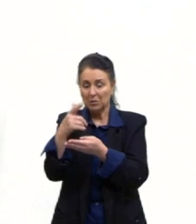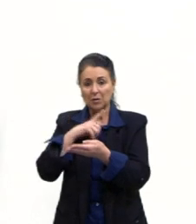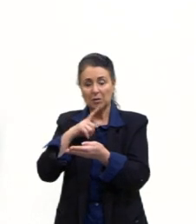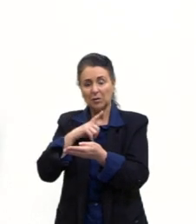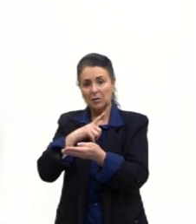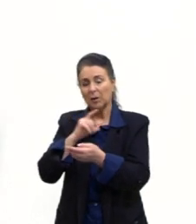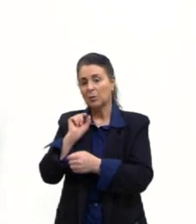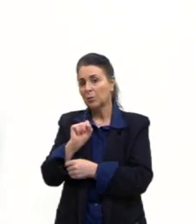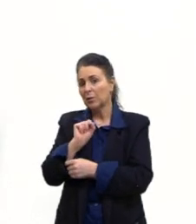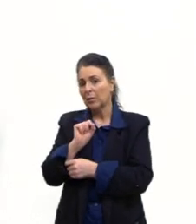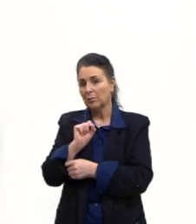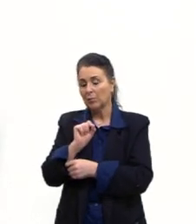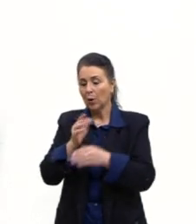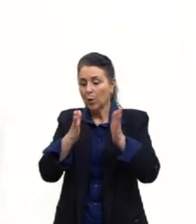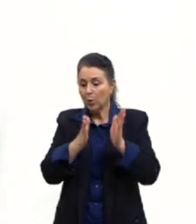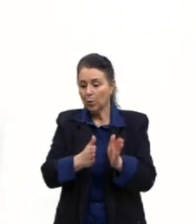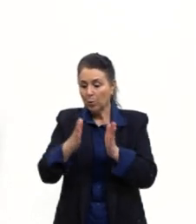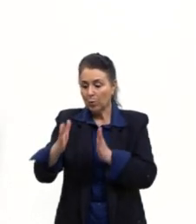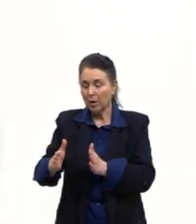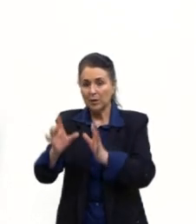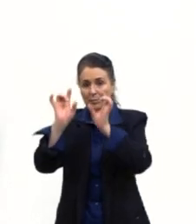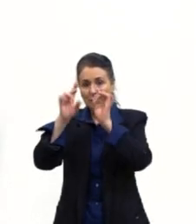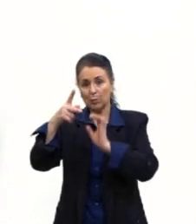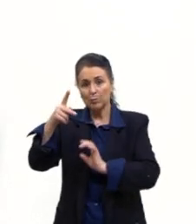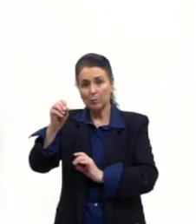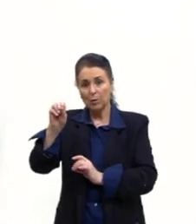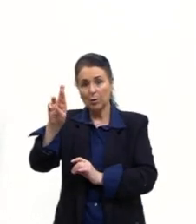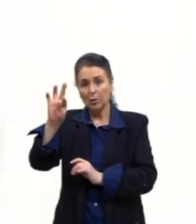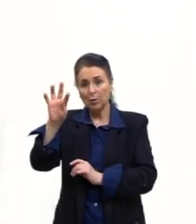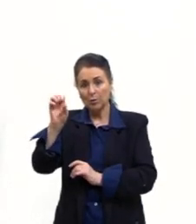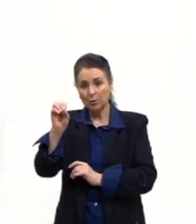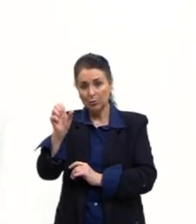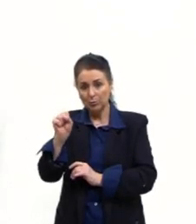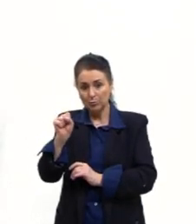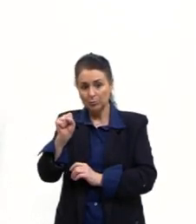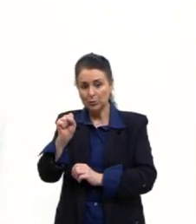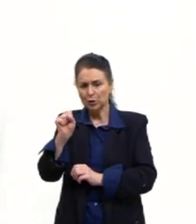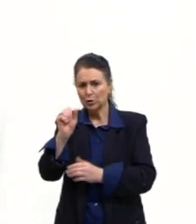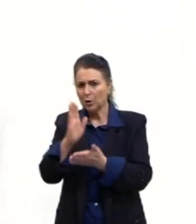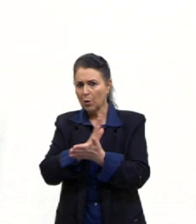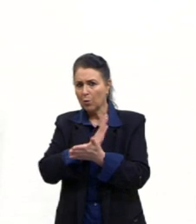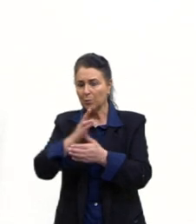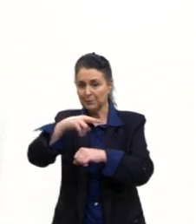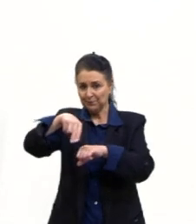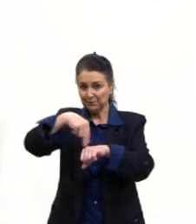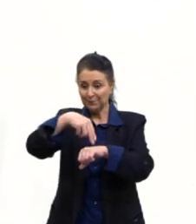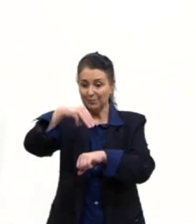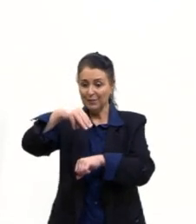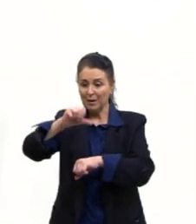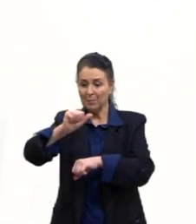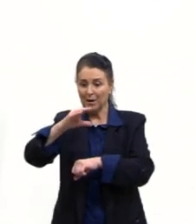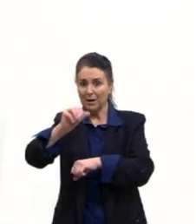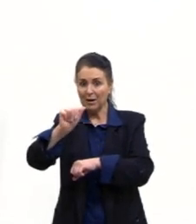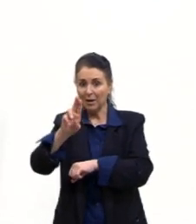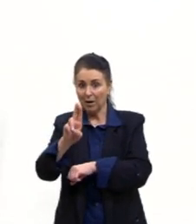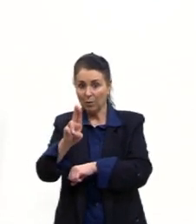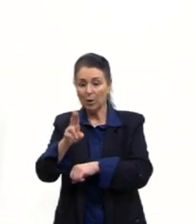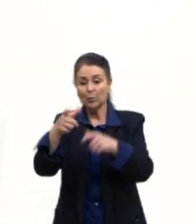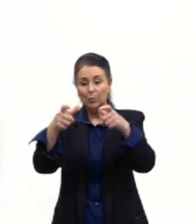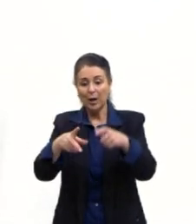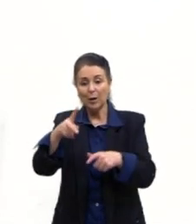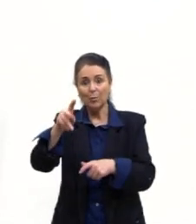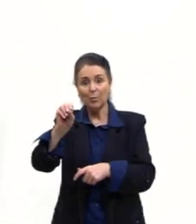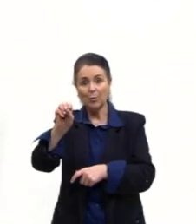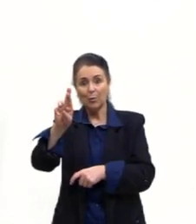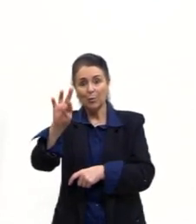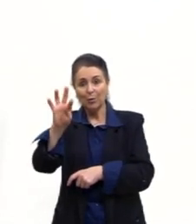portos entre algumas nações. Macau servia justamente de porto português, por isso que fala-se